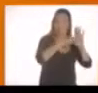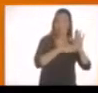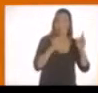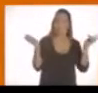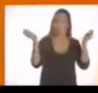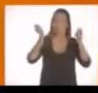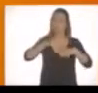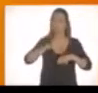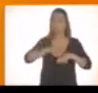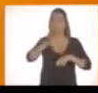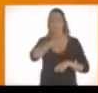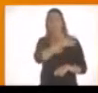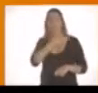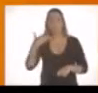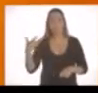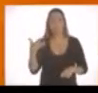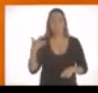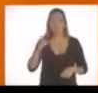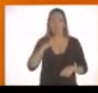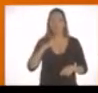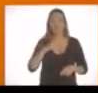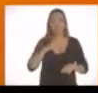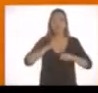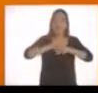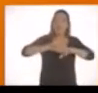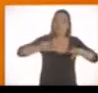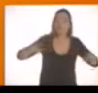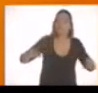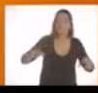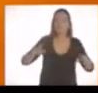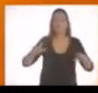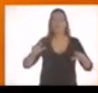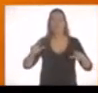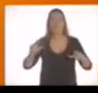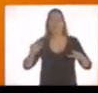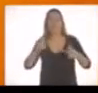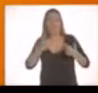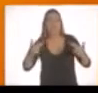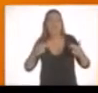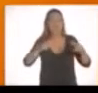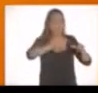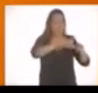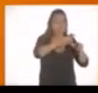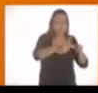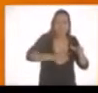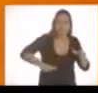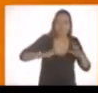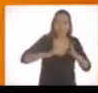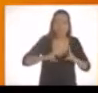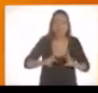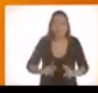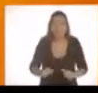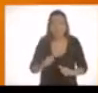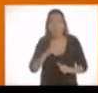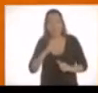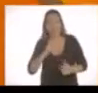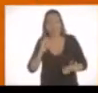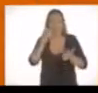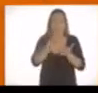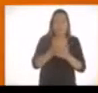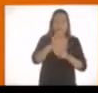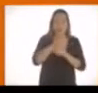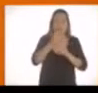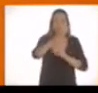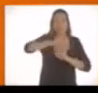Freixo tem propostas possíveis para melhorar a saúde. Garantir 100% de cobertura de coleta e tratamento de esgoto.